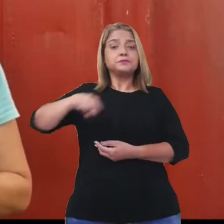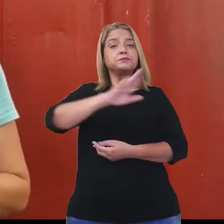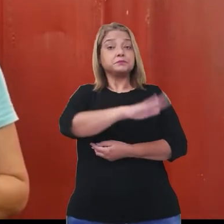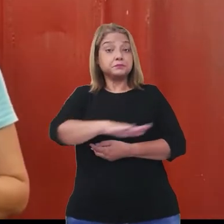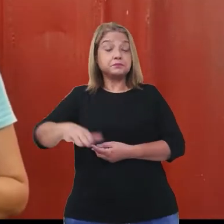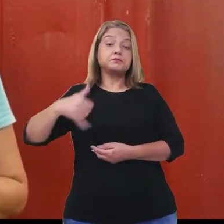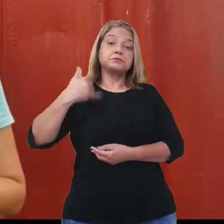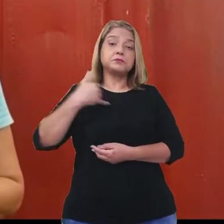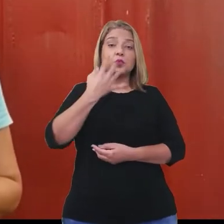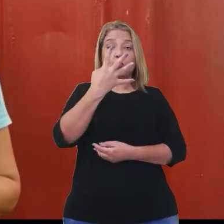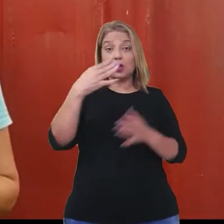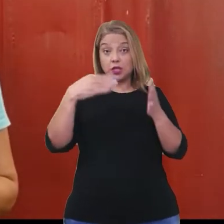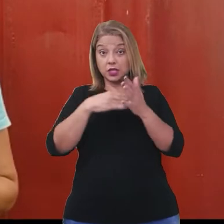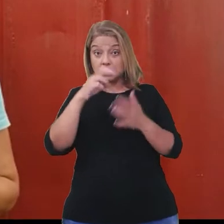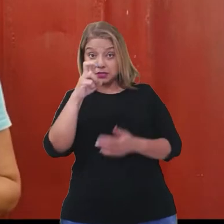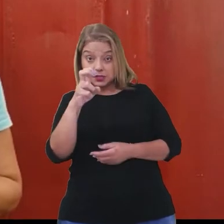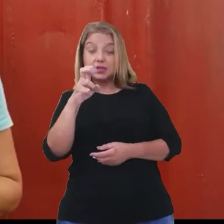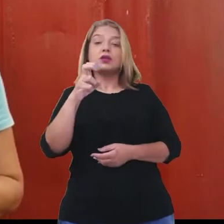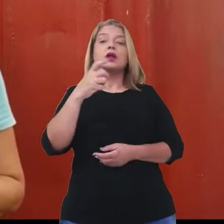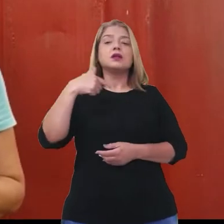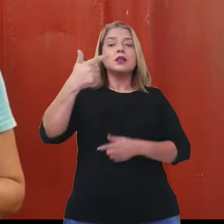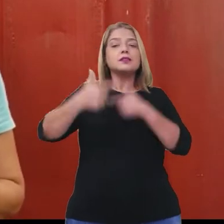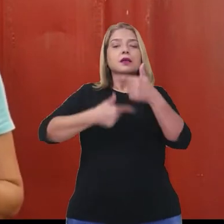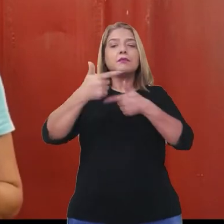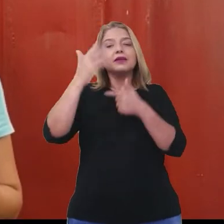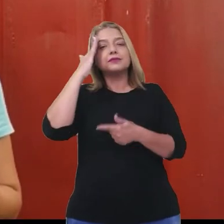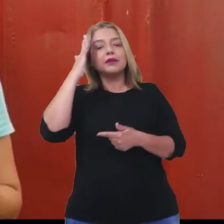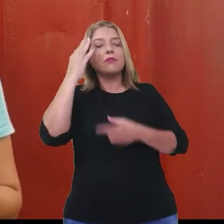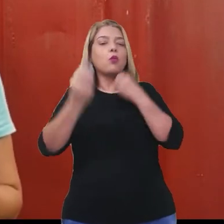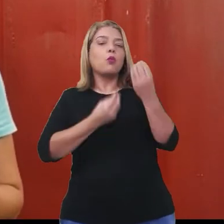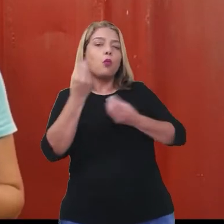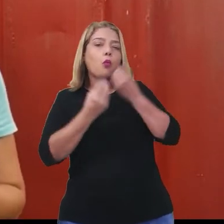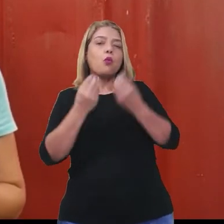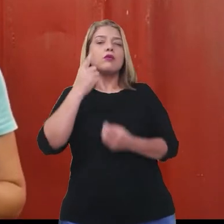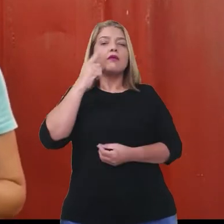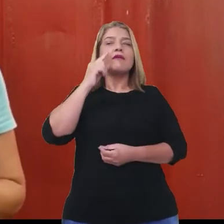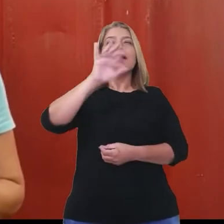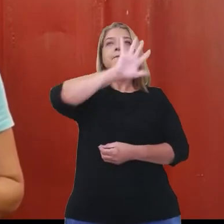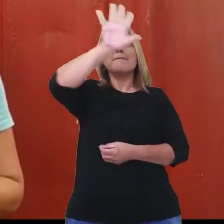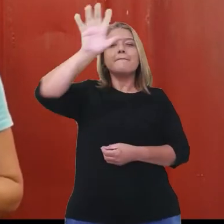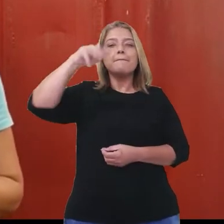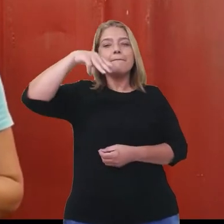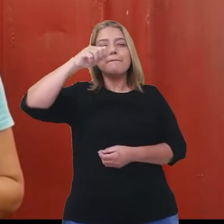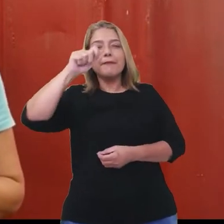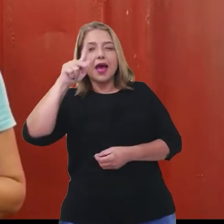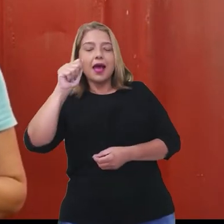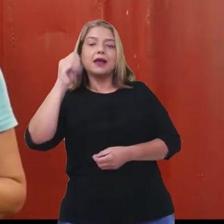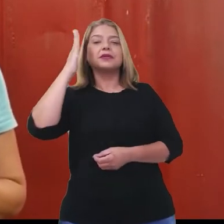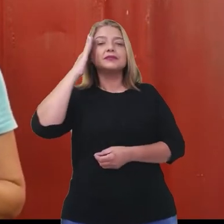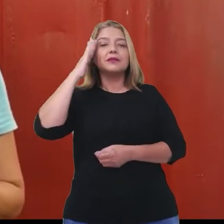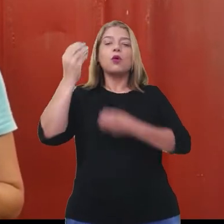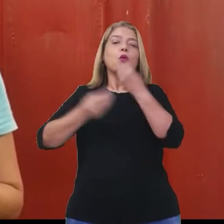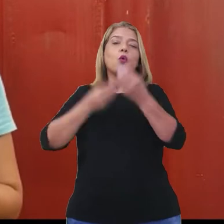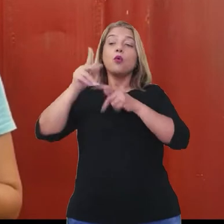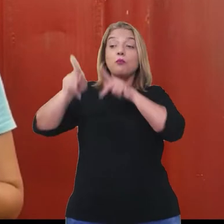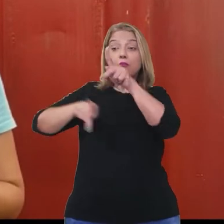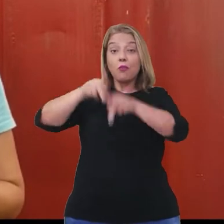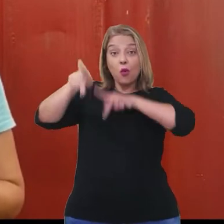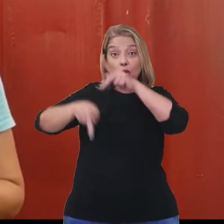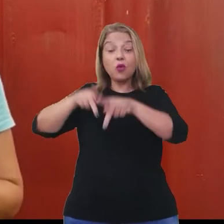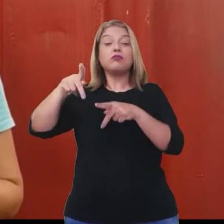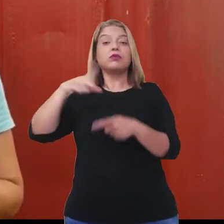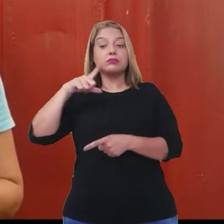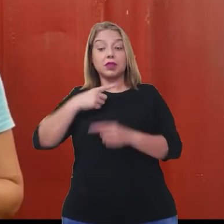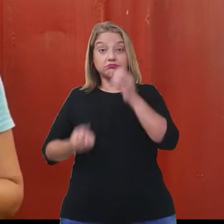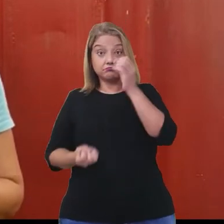anos trabalharam a noção de nacionalidade, observando mapas, conversando sobre os povos originários e a miscigenação na